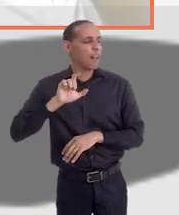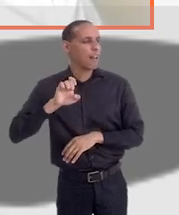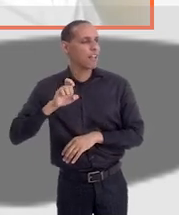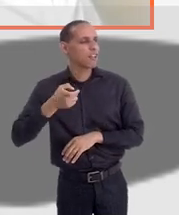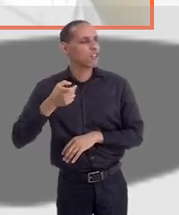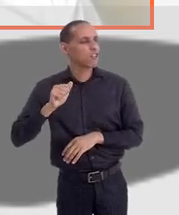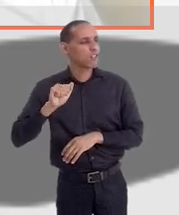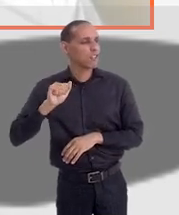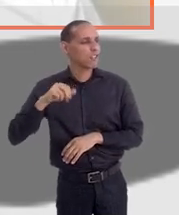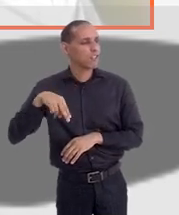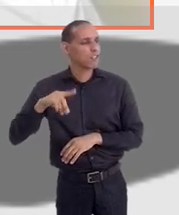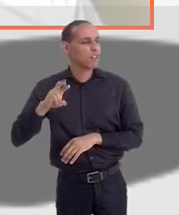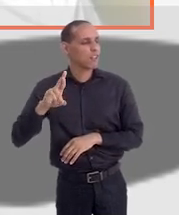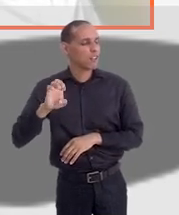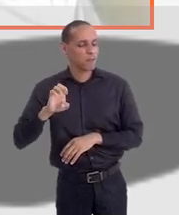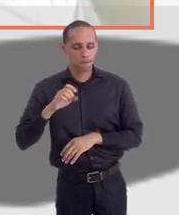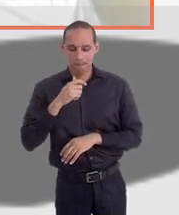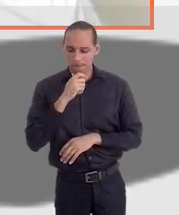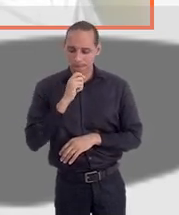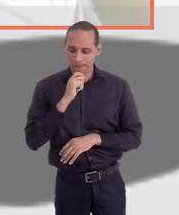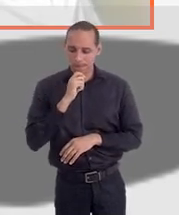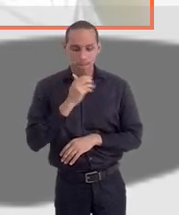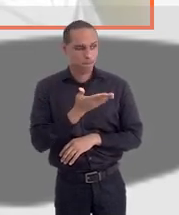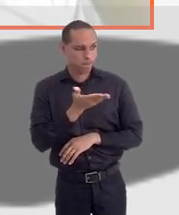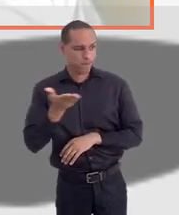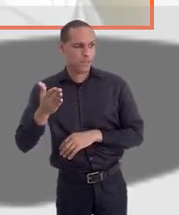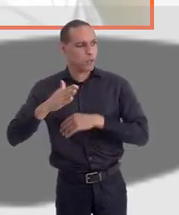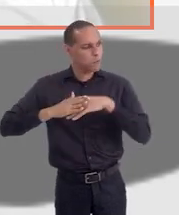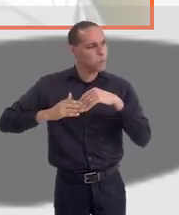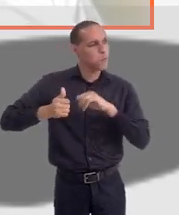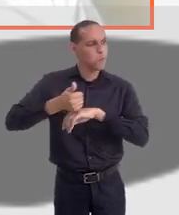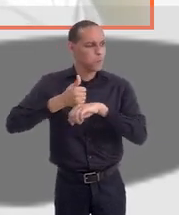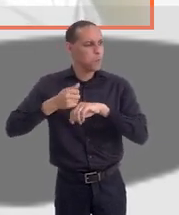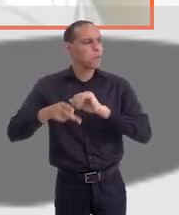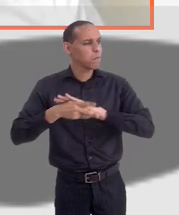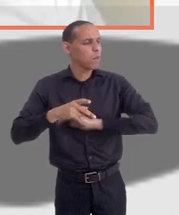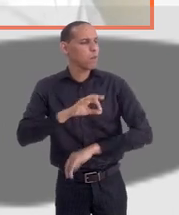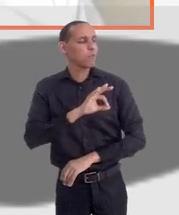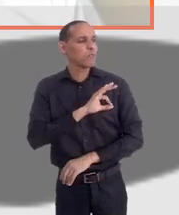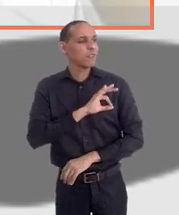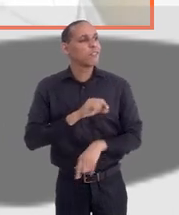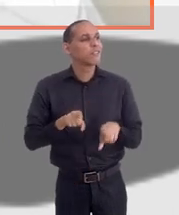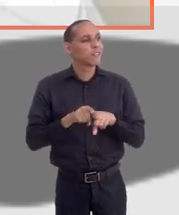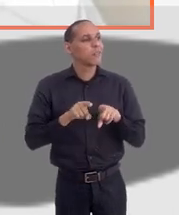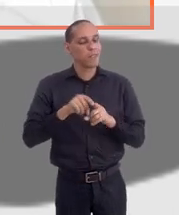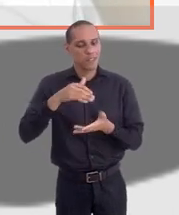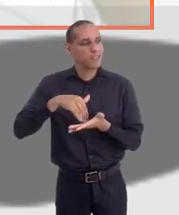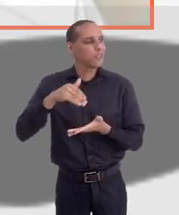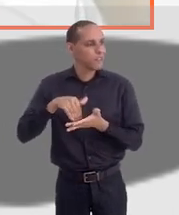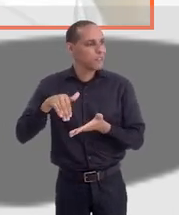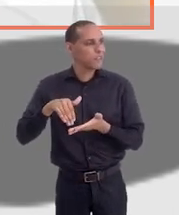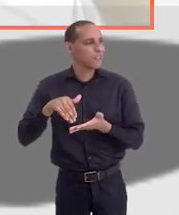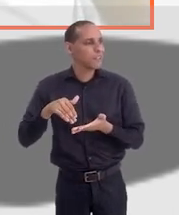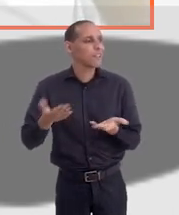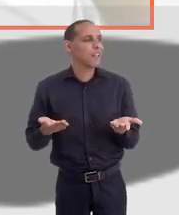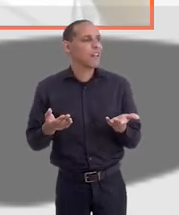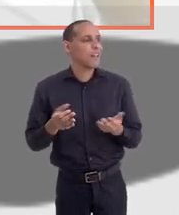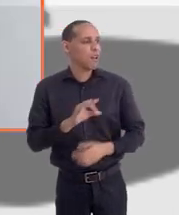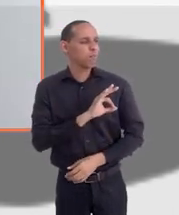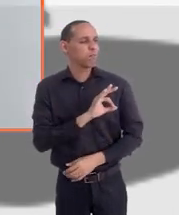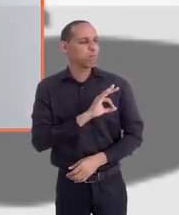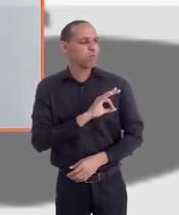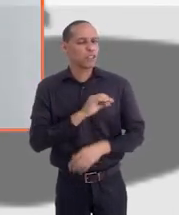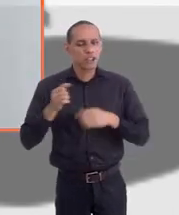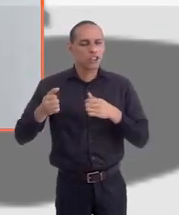Alexandre, é falar que os próprios profissionais da área da Polícia Civil, até o próprio secretário da Polícia Civil, Alain Tornóvis,